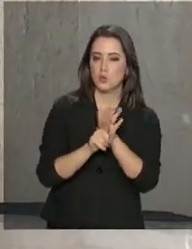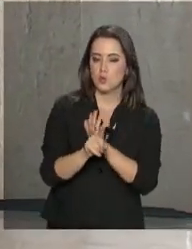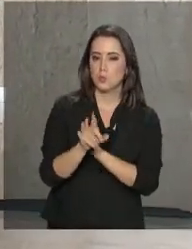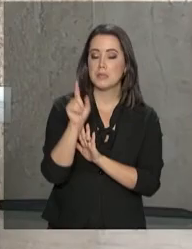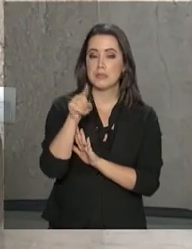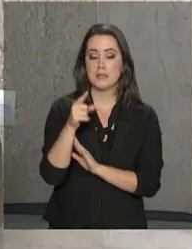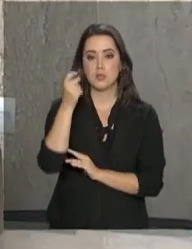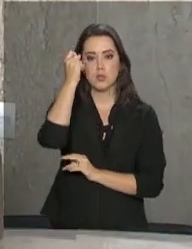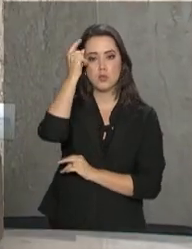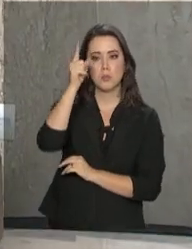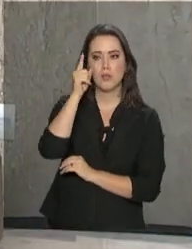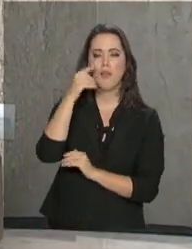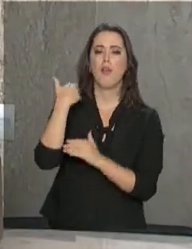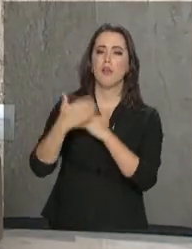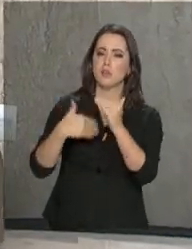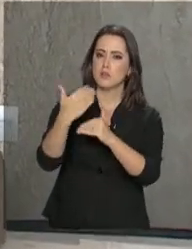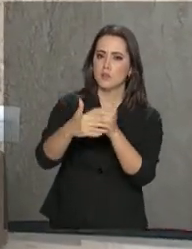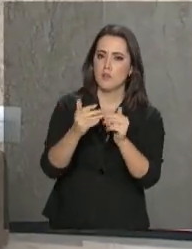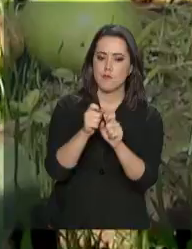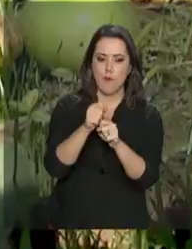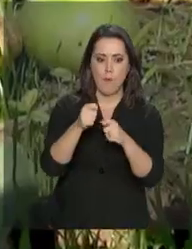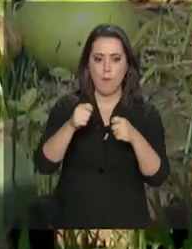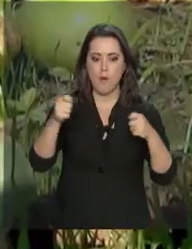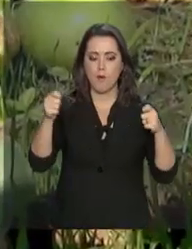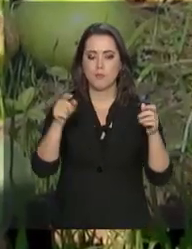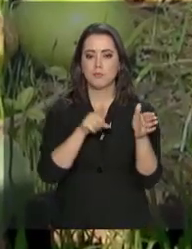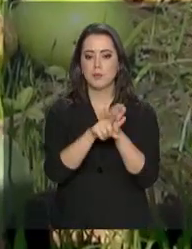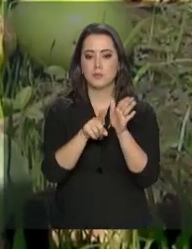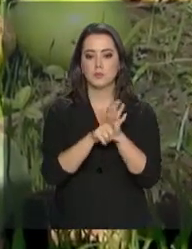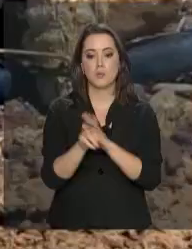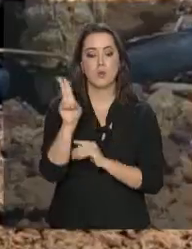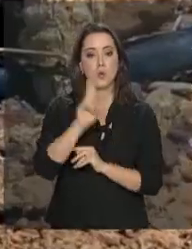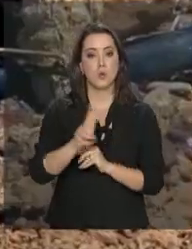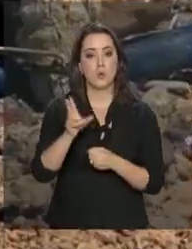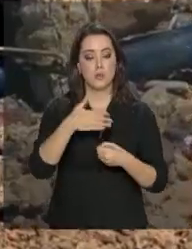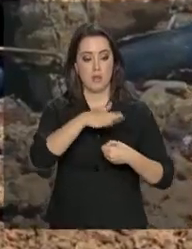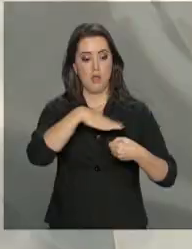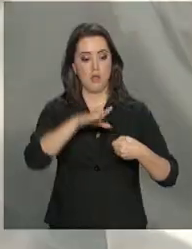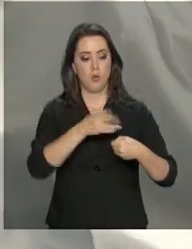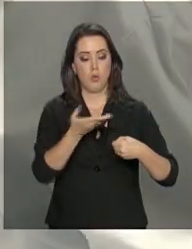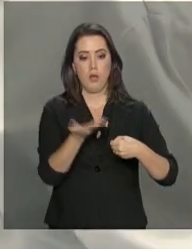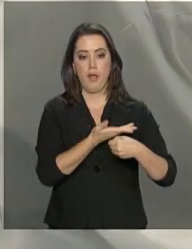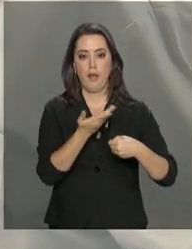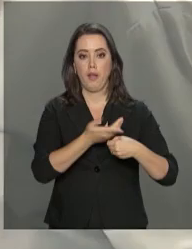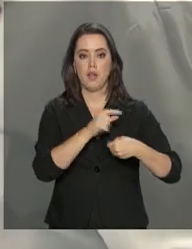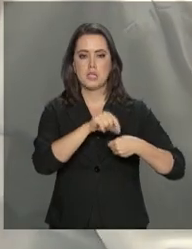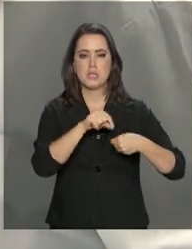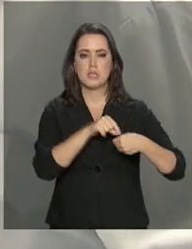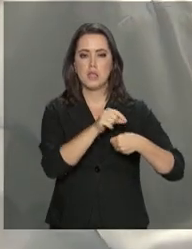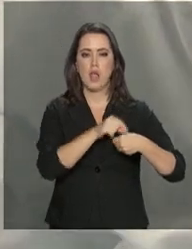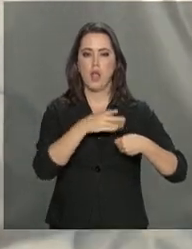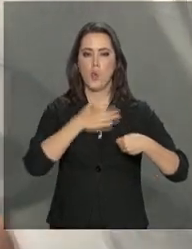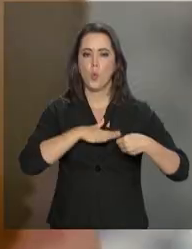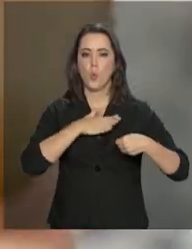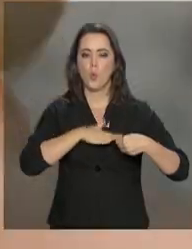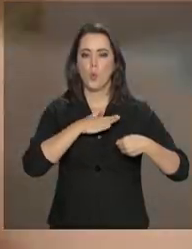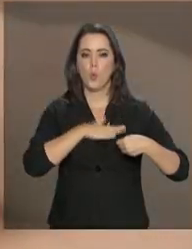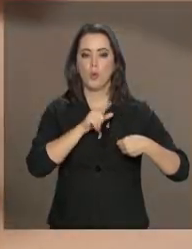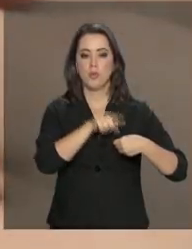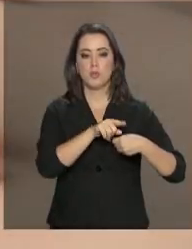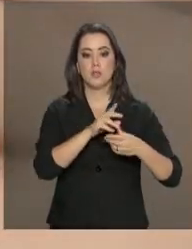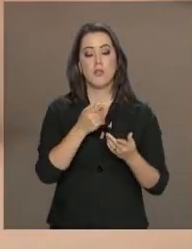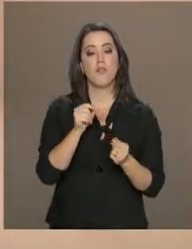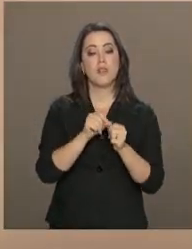que ela conseguiu desenvolver um grande projeto. Usando a casca do maracujá, esta estudante desenvolveu um